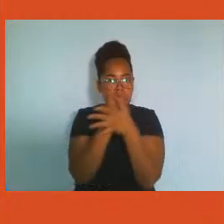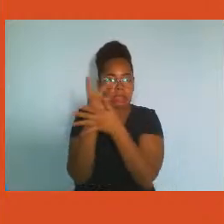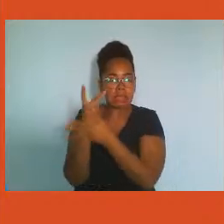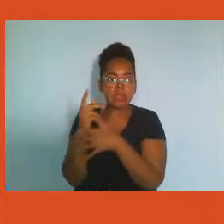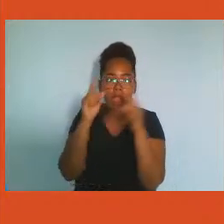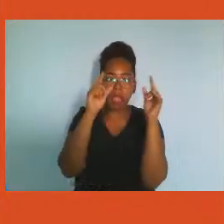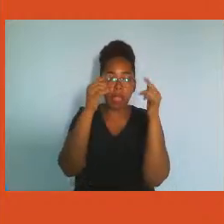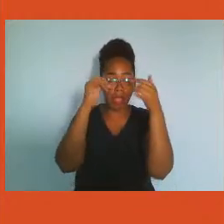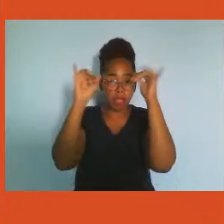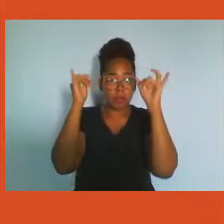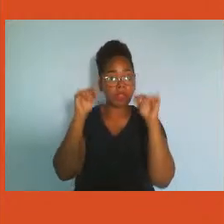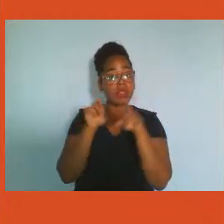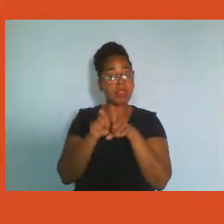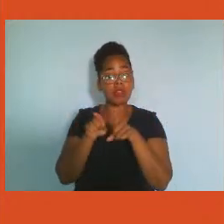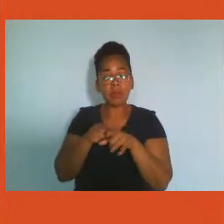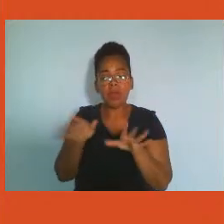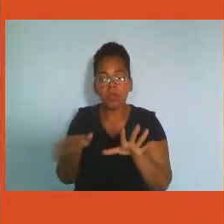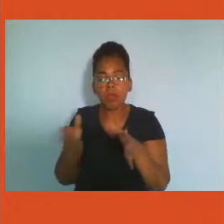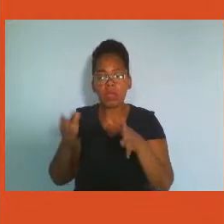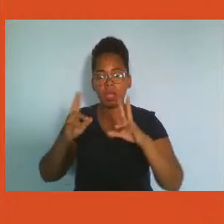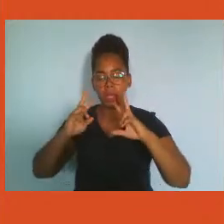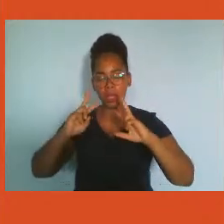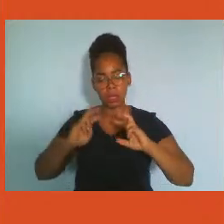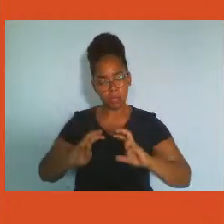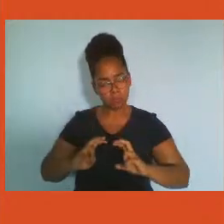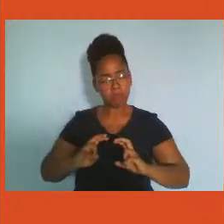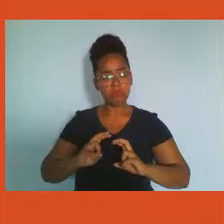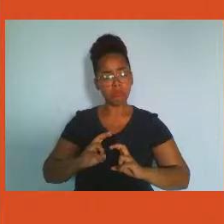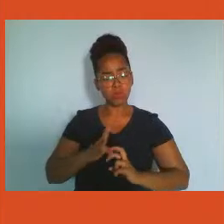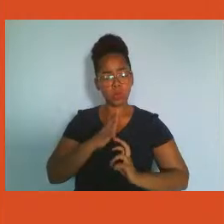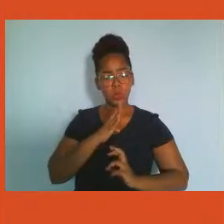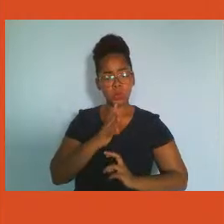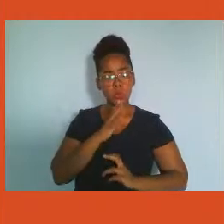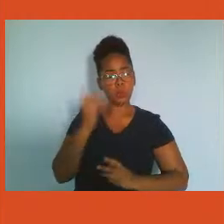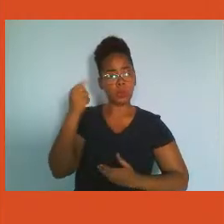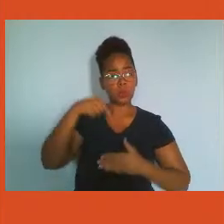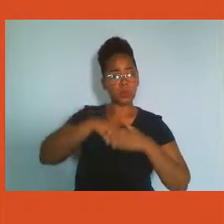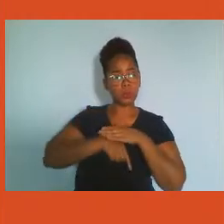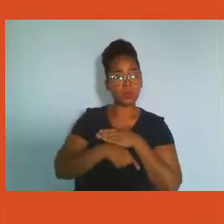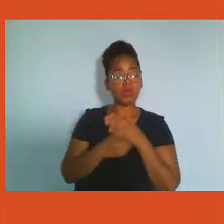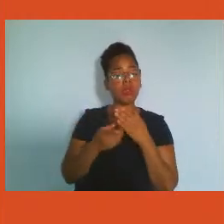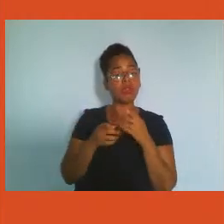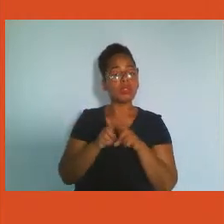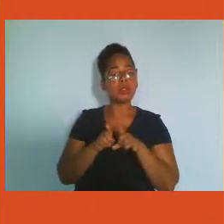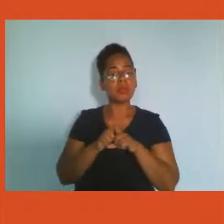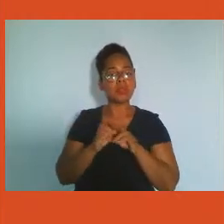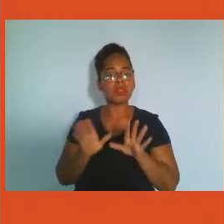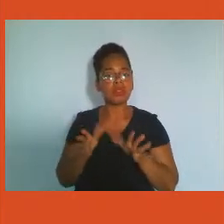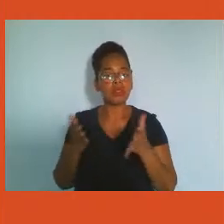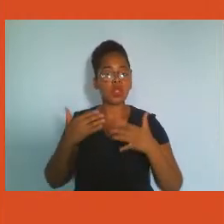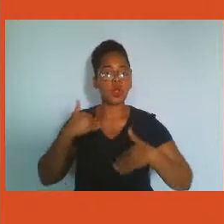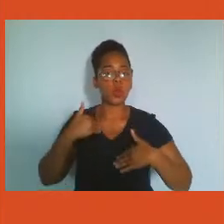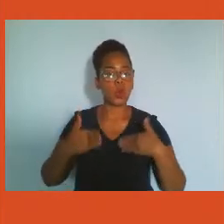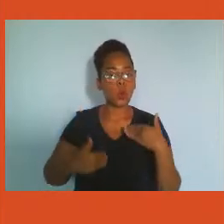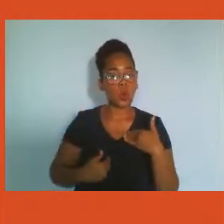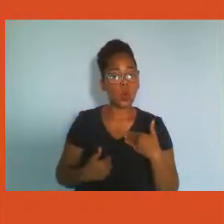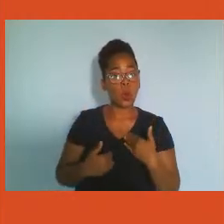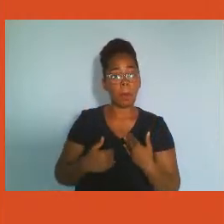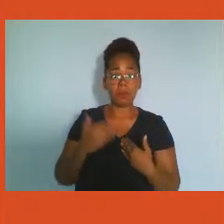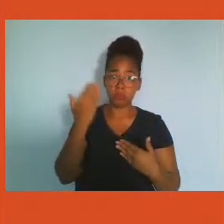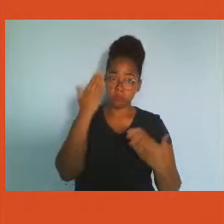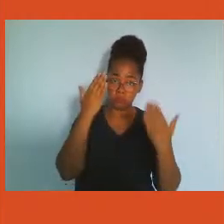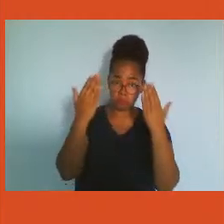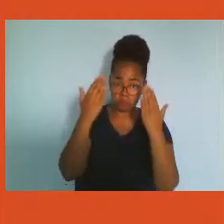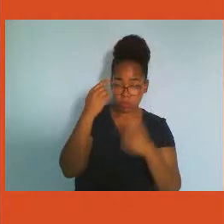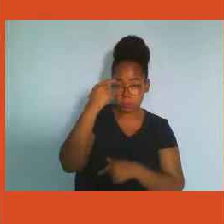correlação numa atividade dessas, como sendo física, mental, emocional e espiritual. Um outro